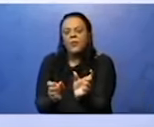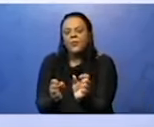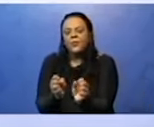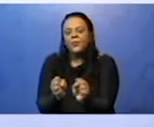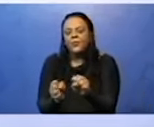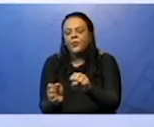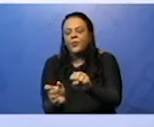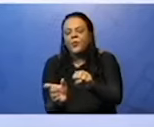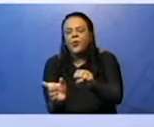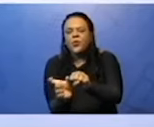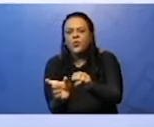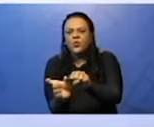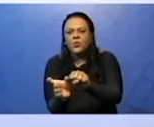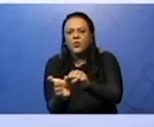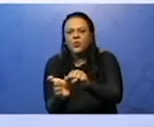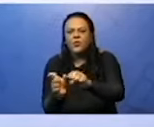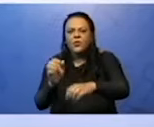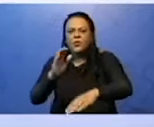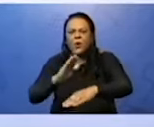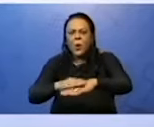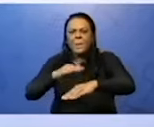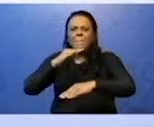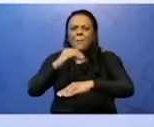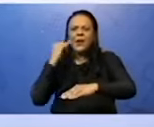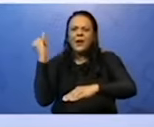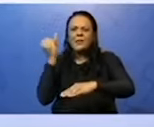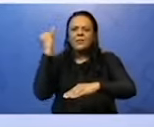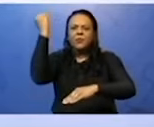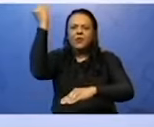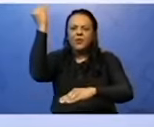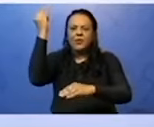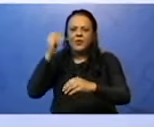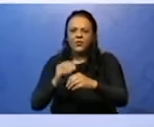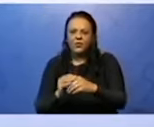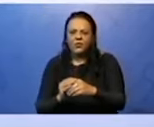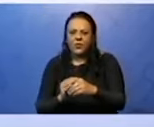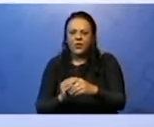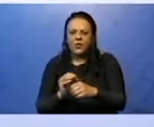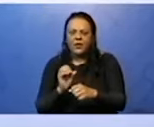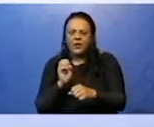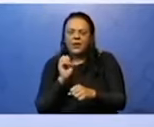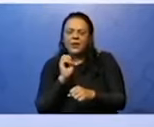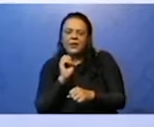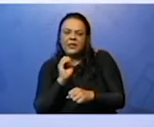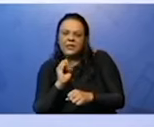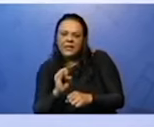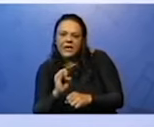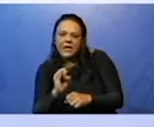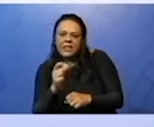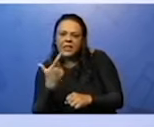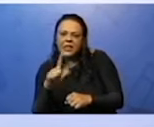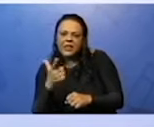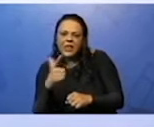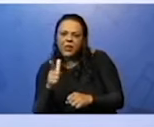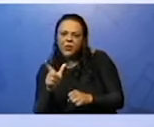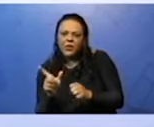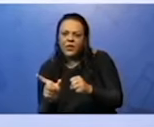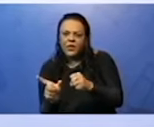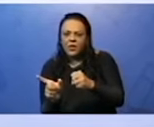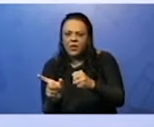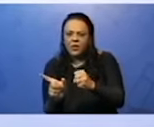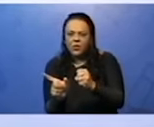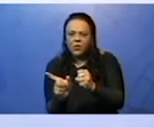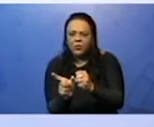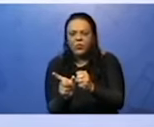saia procurando o substantivo na frase para você achar o núcleo. Ah, eu não tenho substantivo. Pode, às vezes, ser um pronome. Então, ao invés de falar,